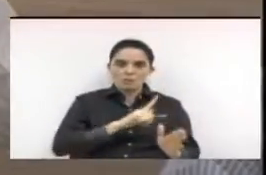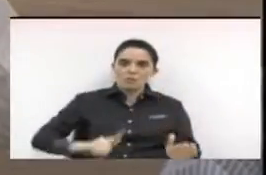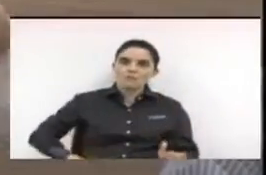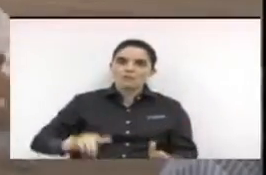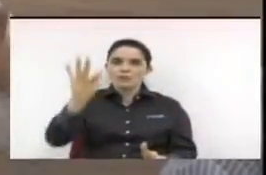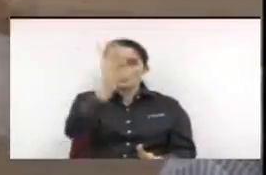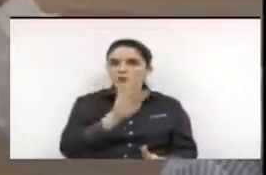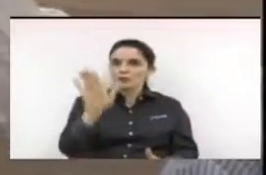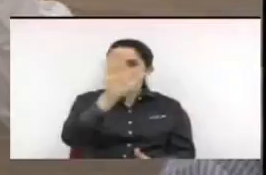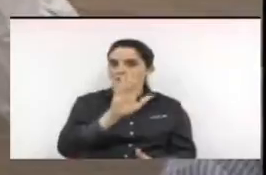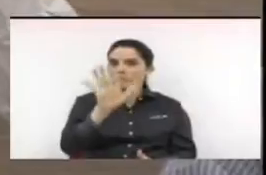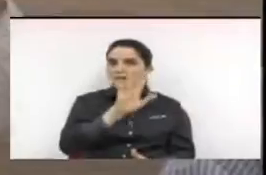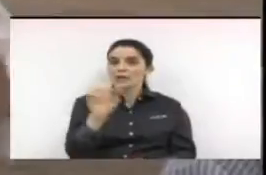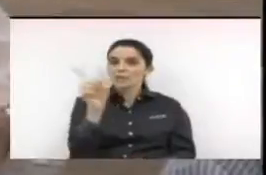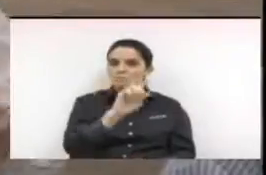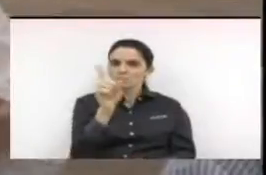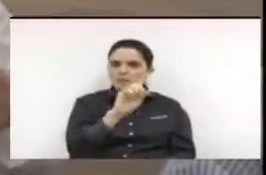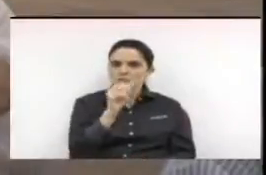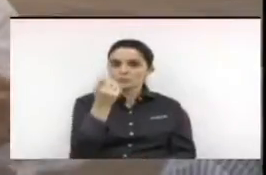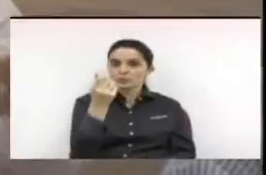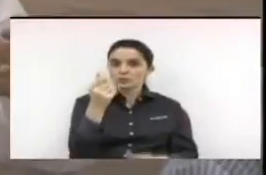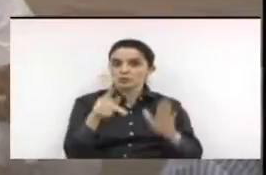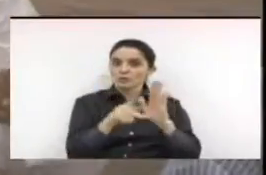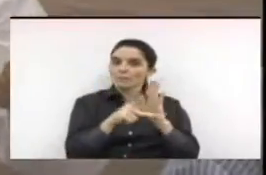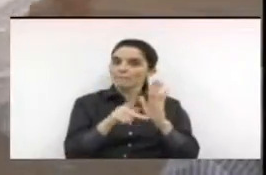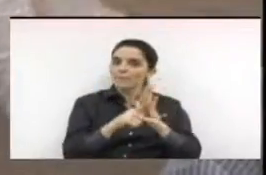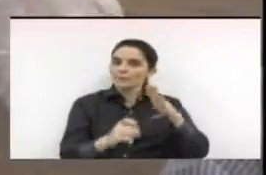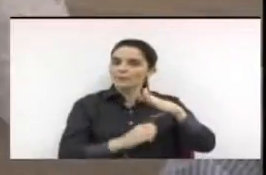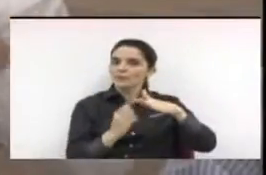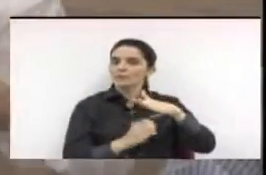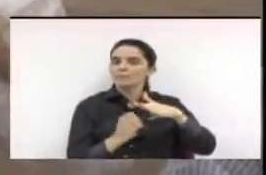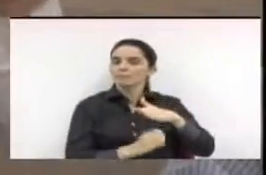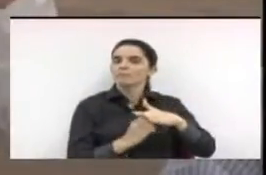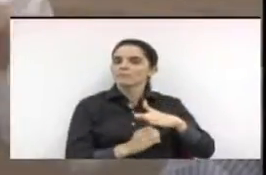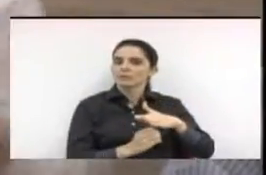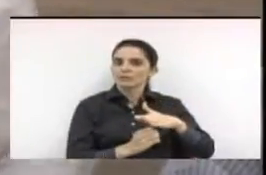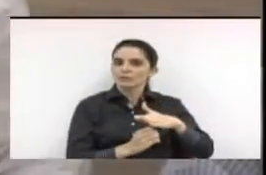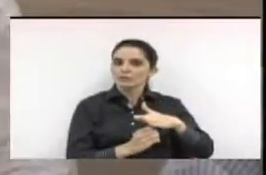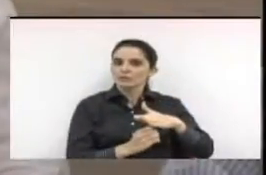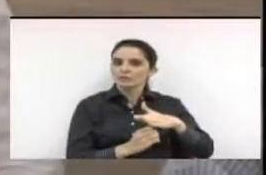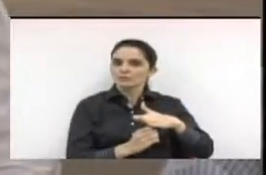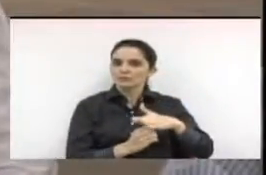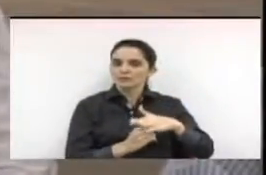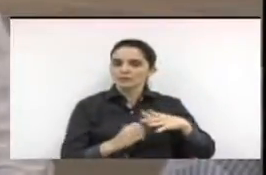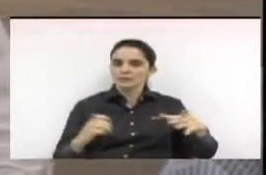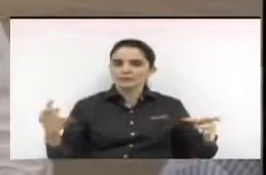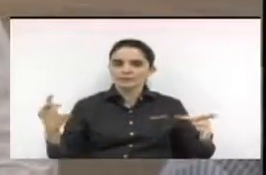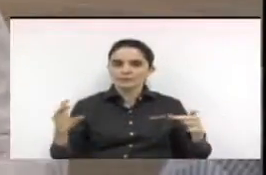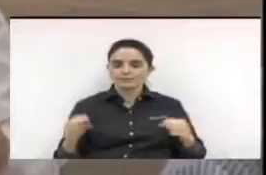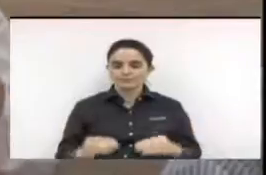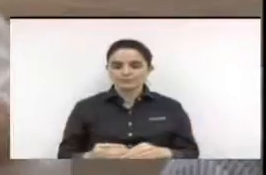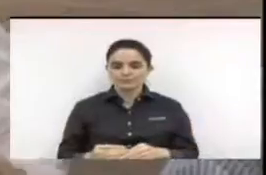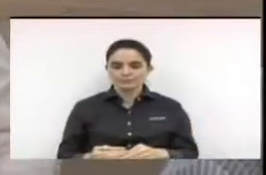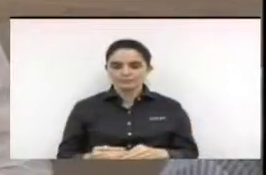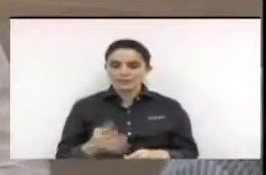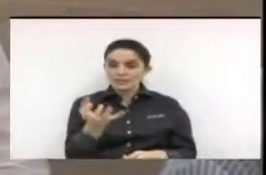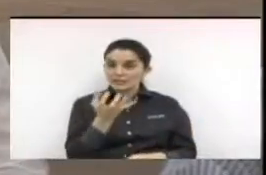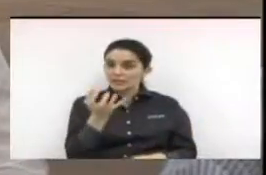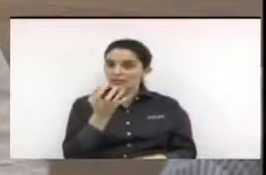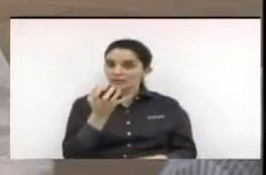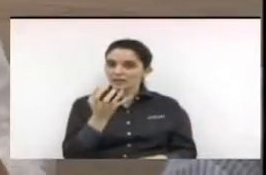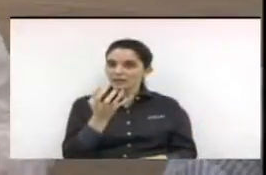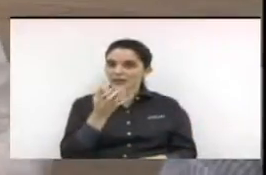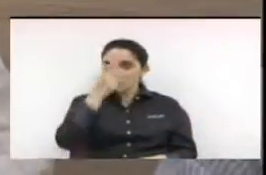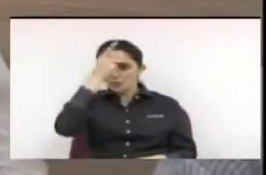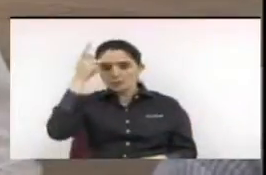empresários é das indústrias que decidiram se autotachar para formar bons profissionais. Esse é o